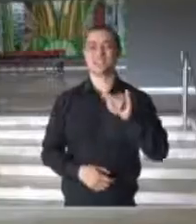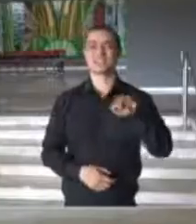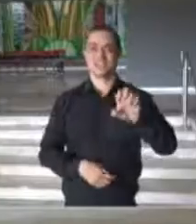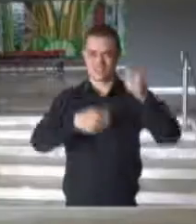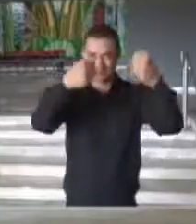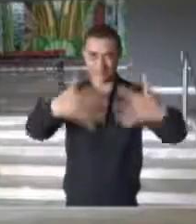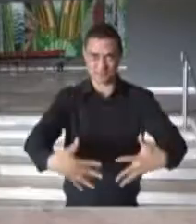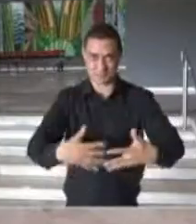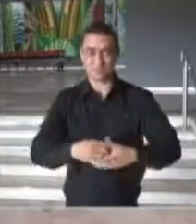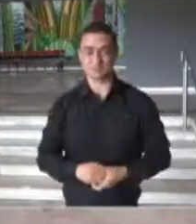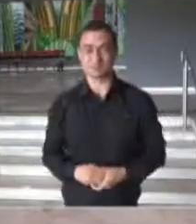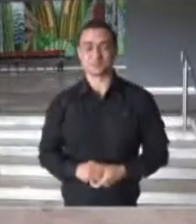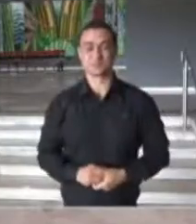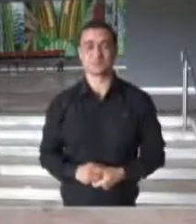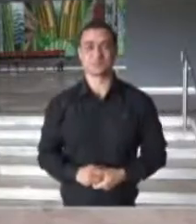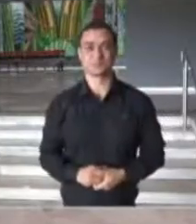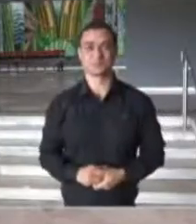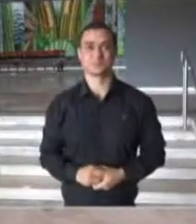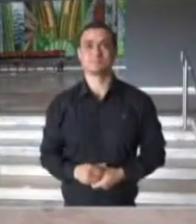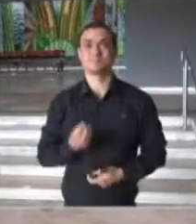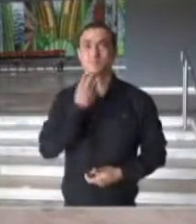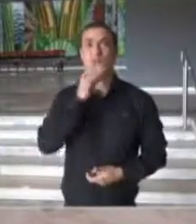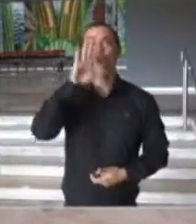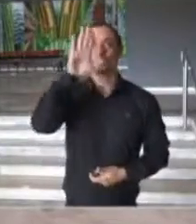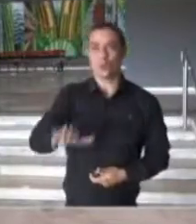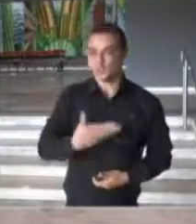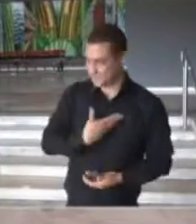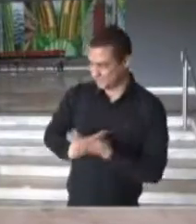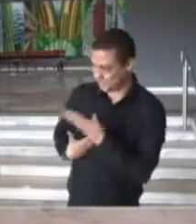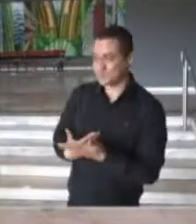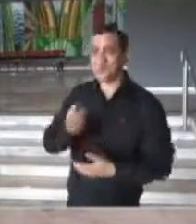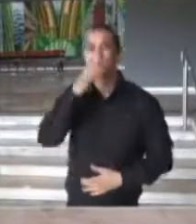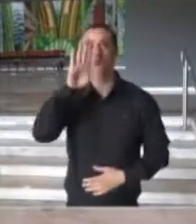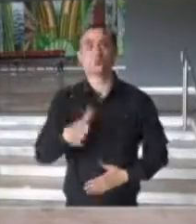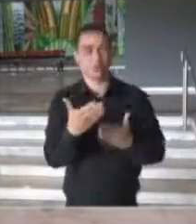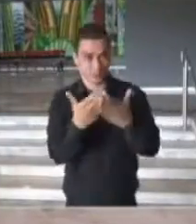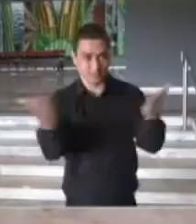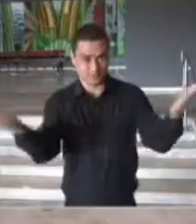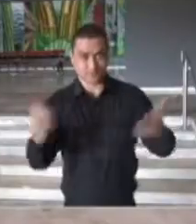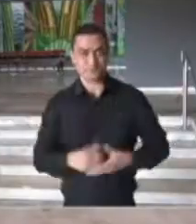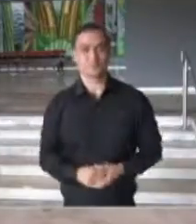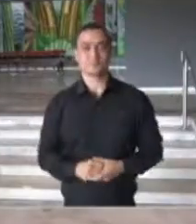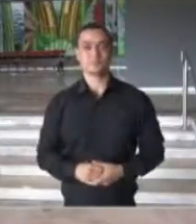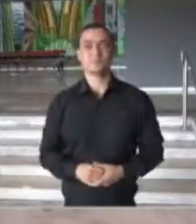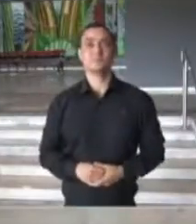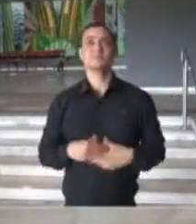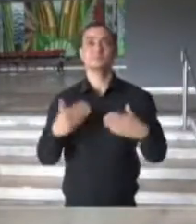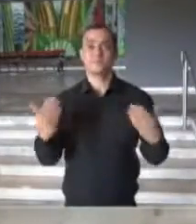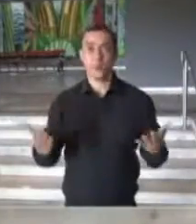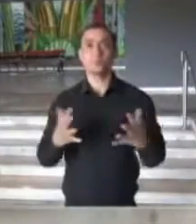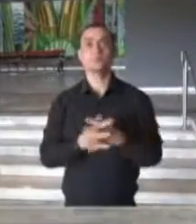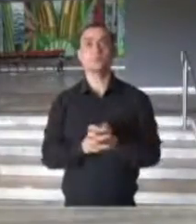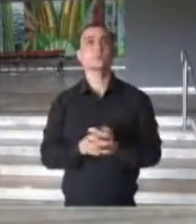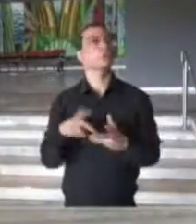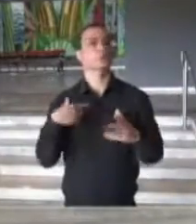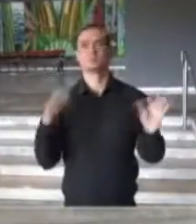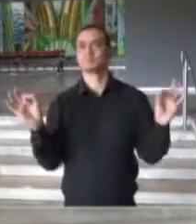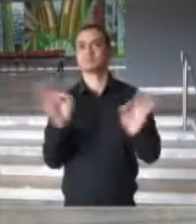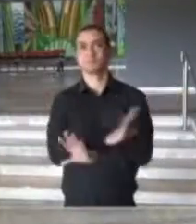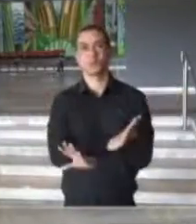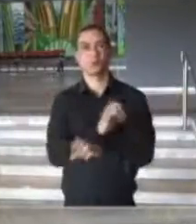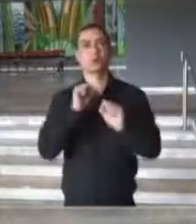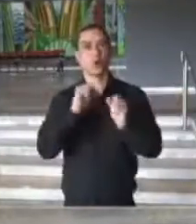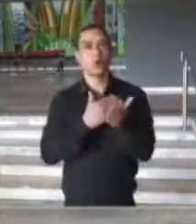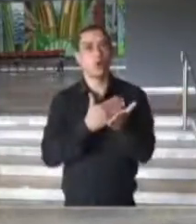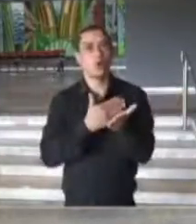de imunização. Regiane. Boa tarde, governador. Boa tarde a todos e todas. Então, nós já estamos prontos para iniciar a